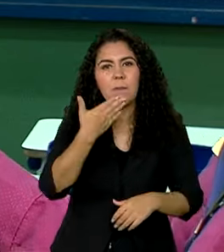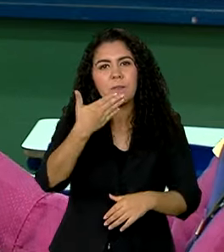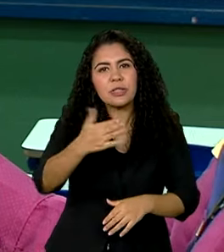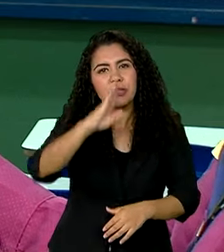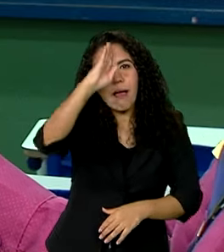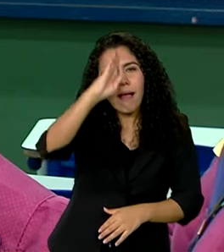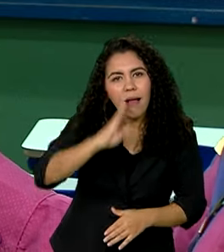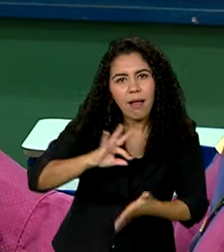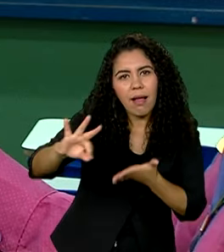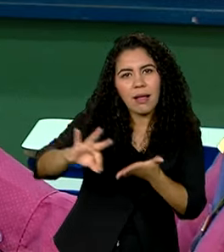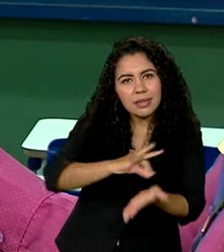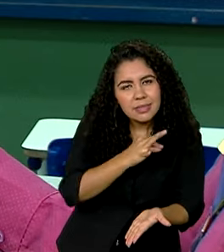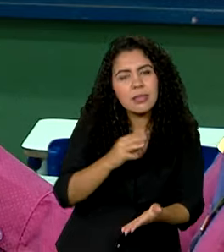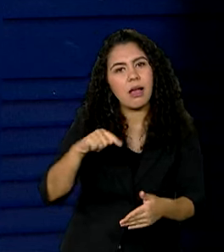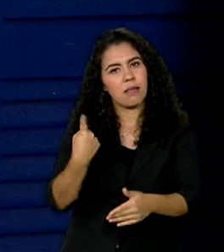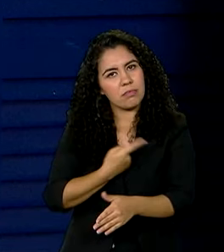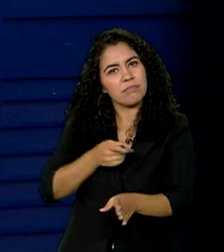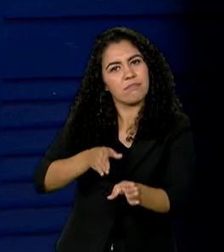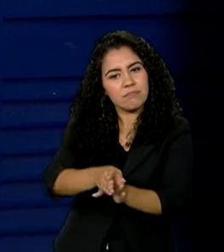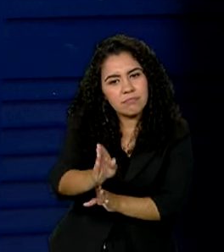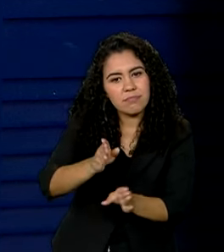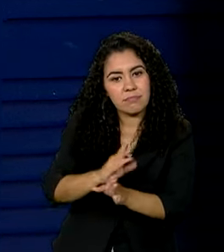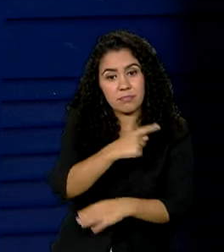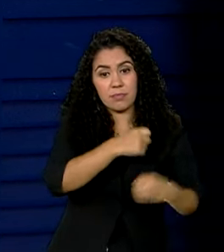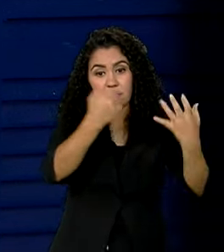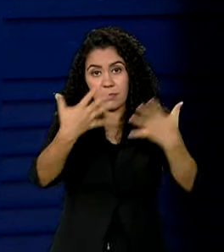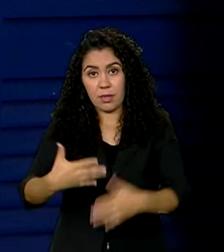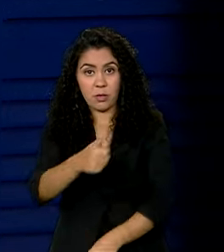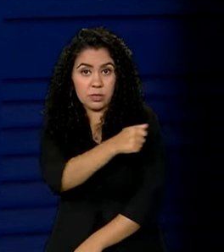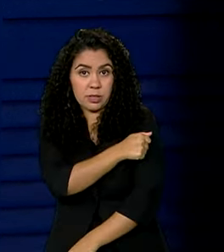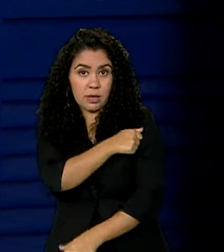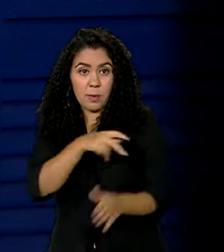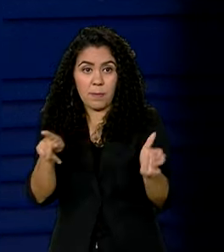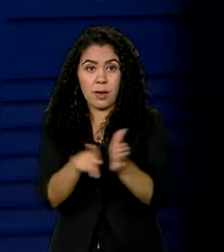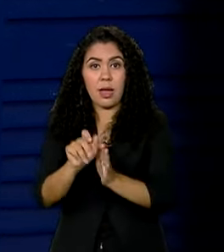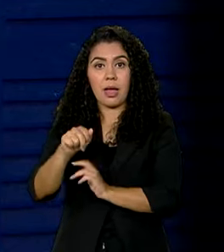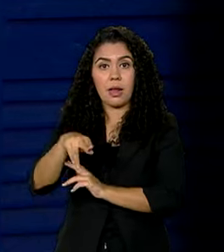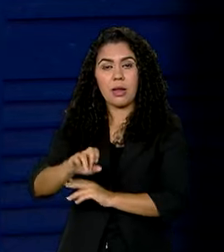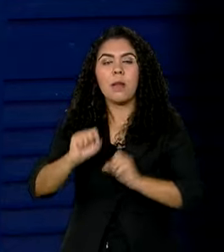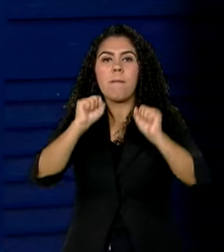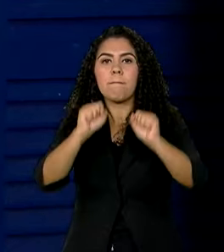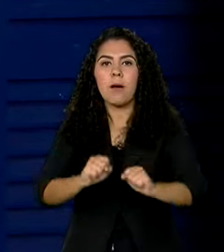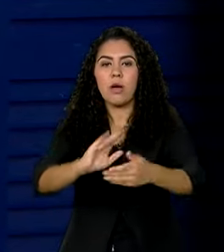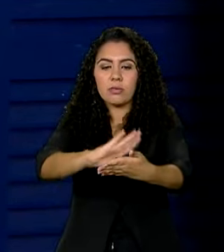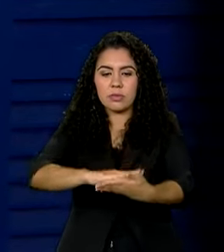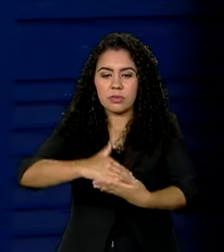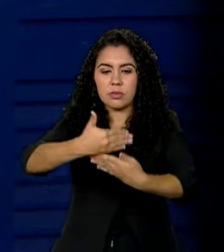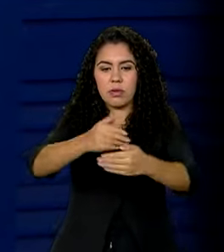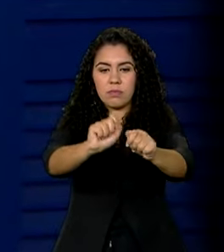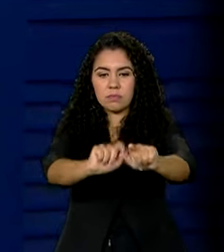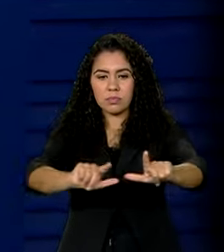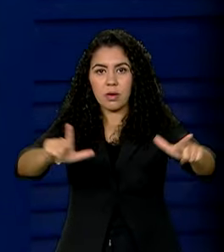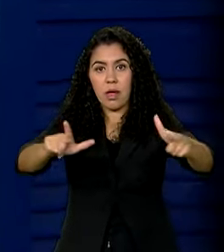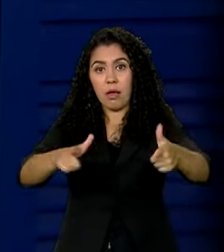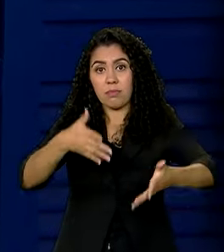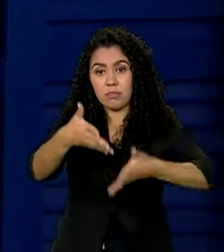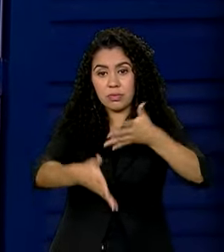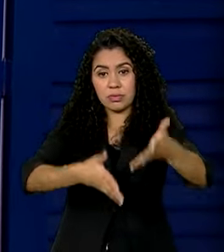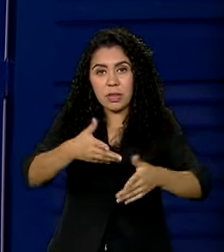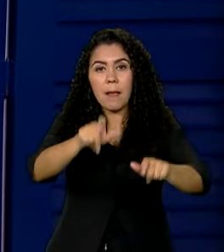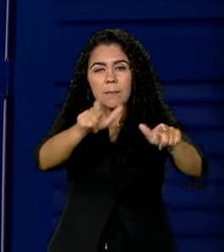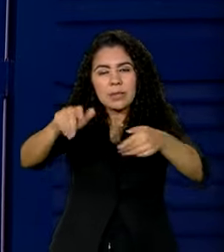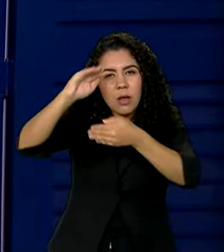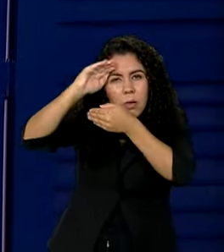de isenção e aqui a gente vai auxiliando. Os alunos da Aline poderão contar com a videoprova no Enem. Já quem tem baixa